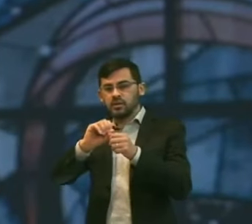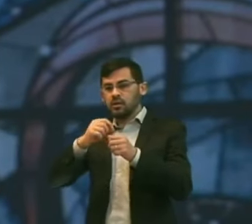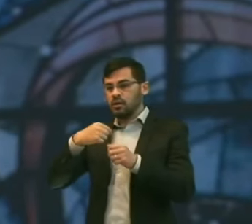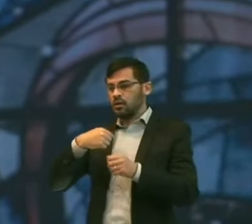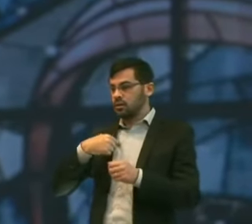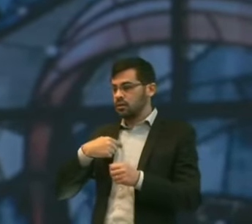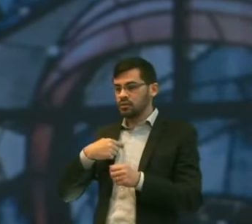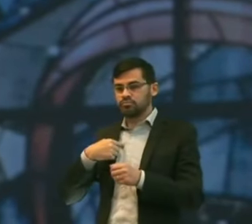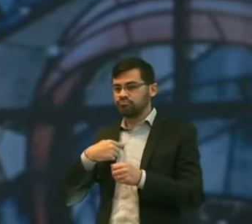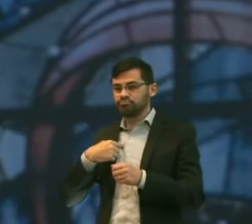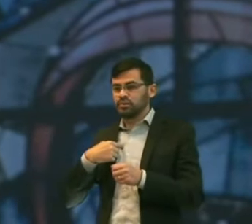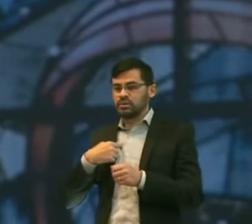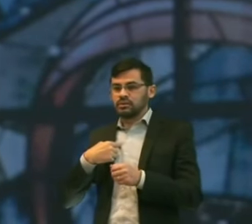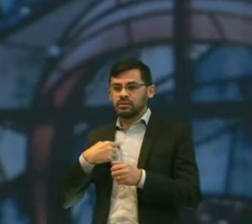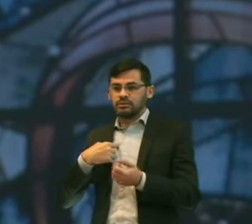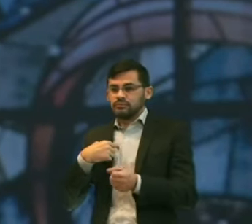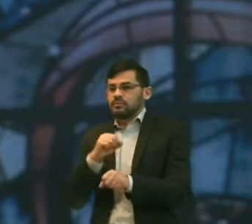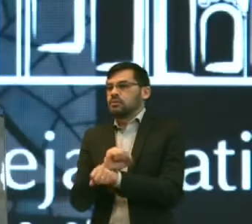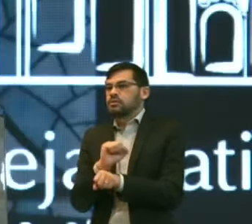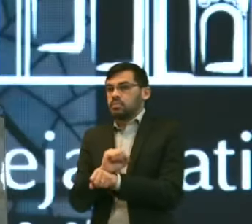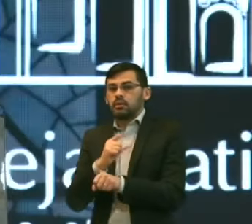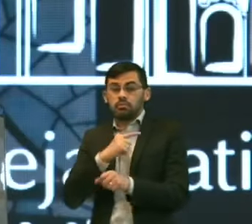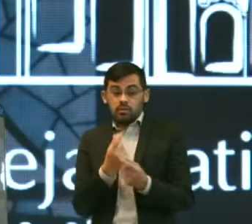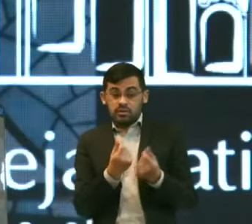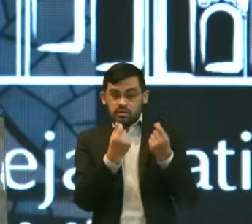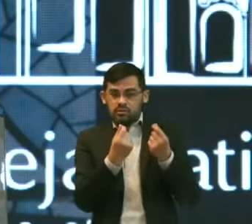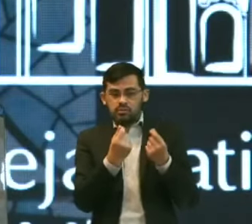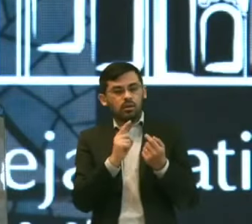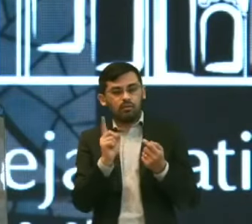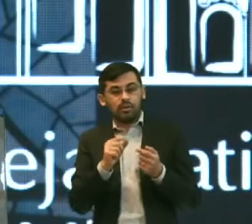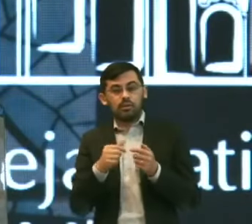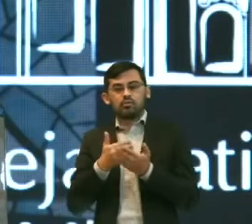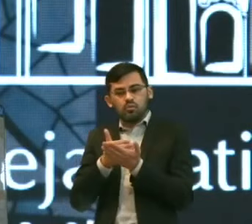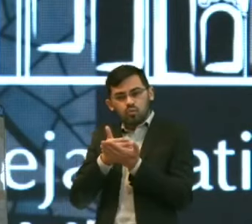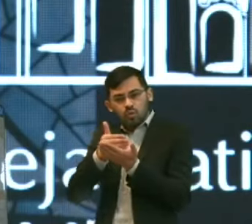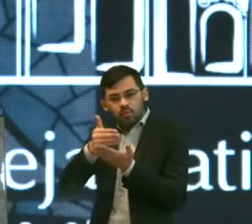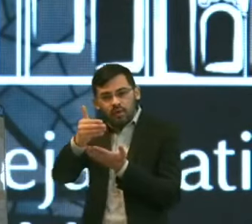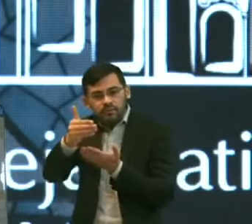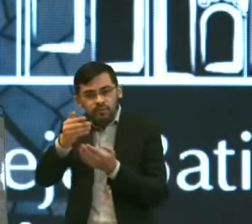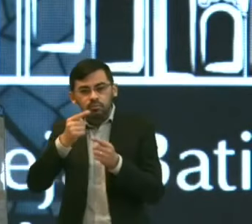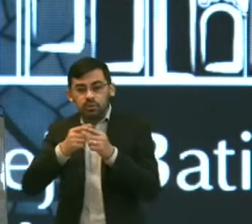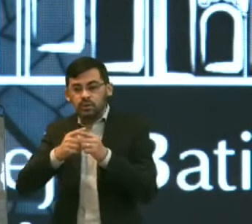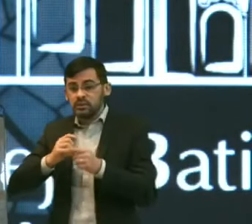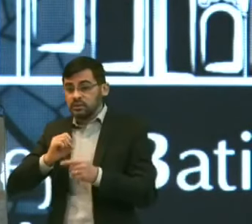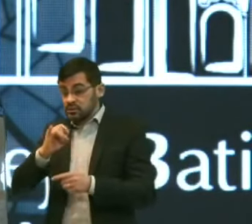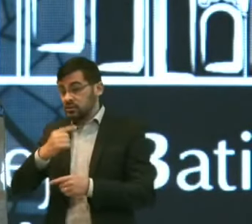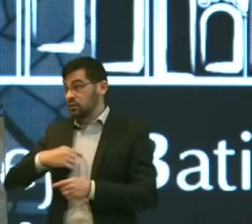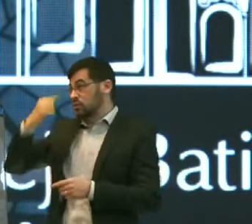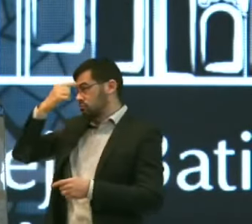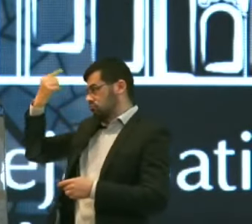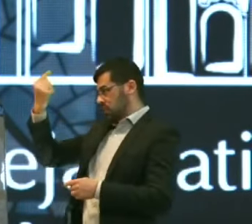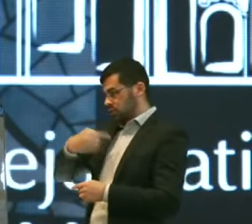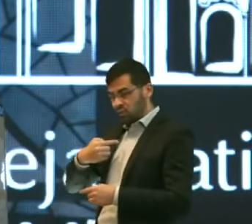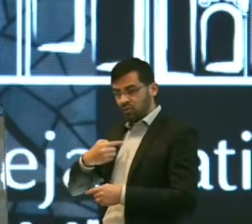nunca esperei Ter dinheiro Para começar Eu começo Porque se ele mandou O problema é dele